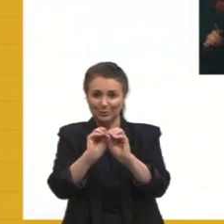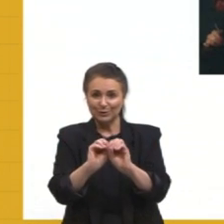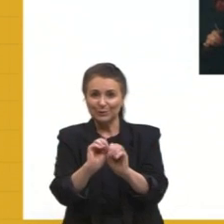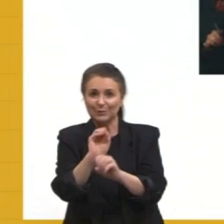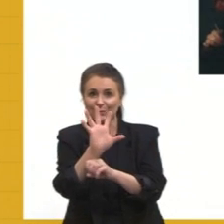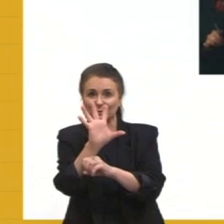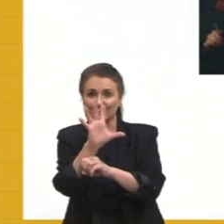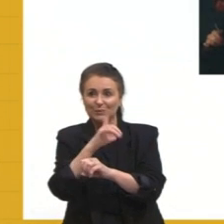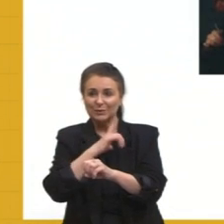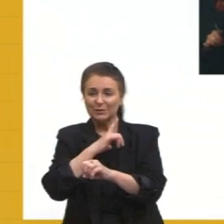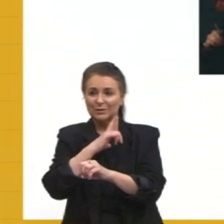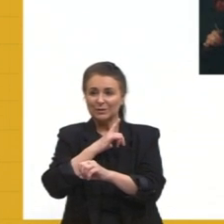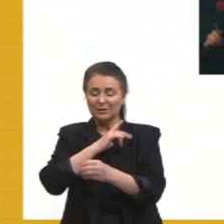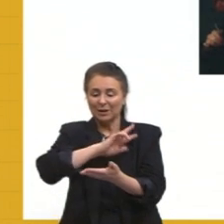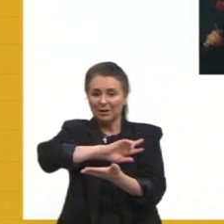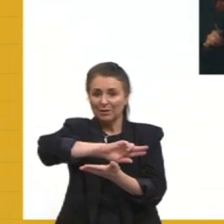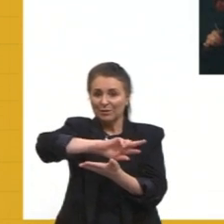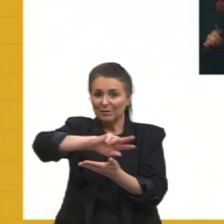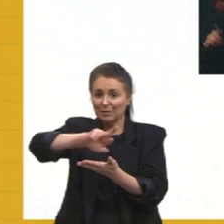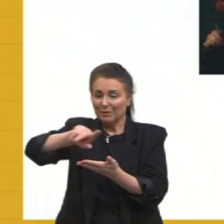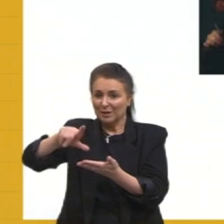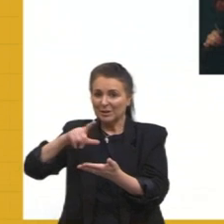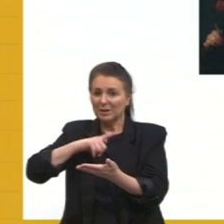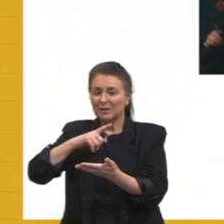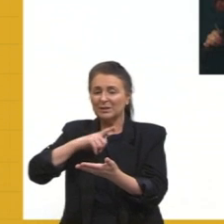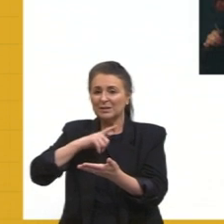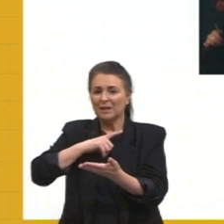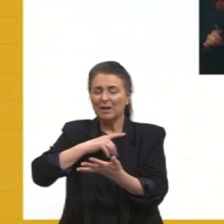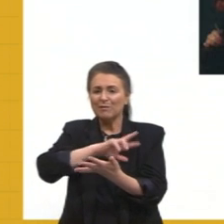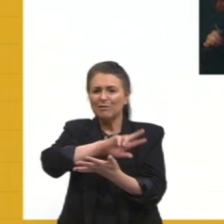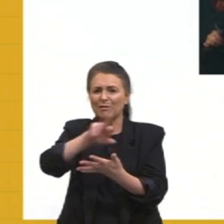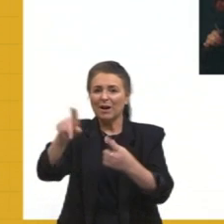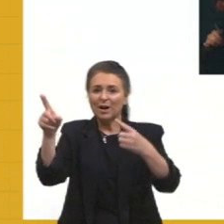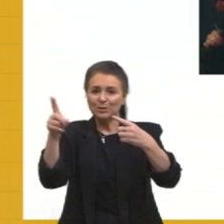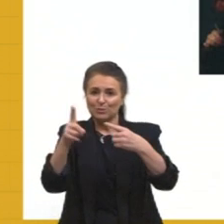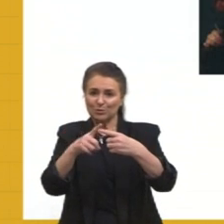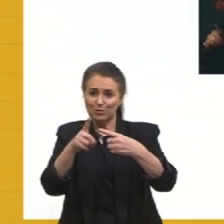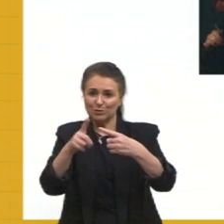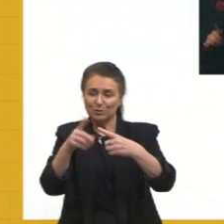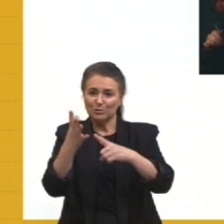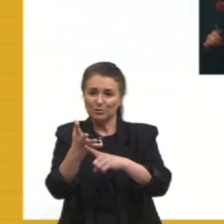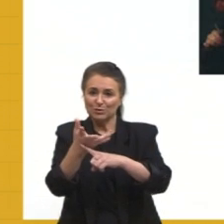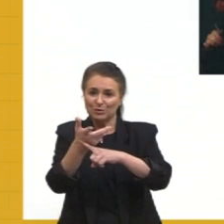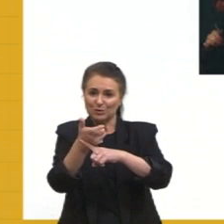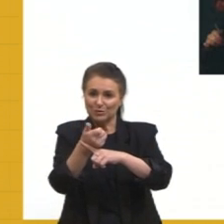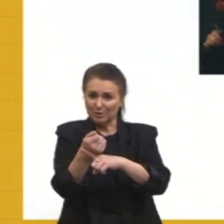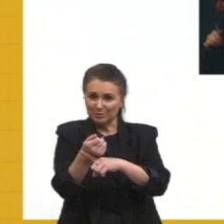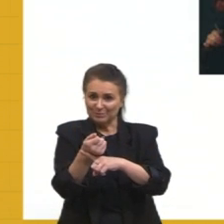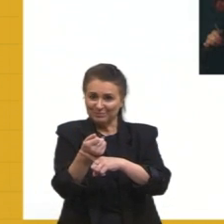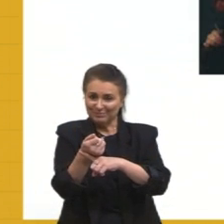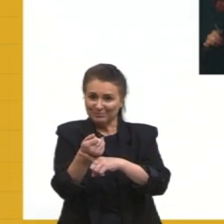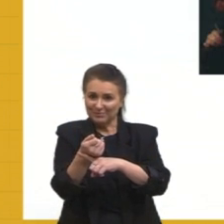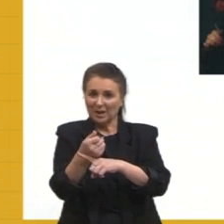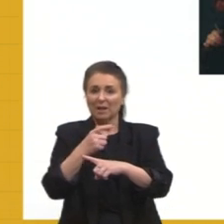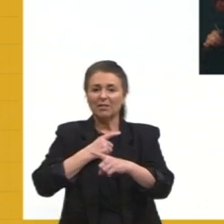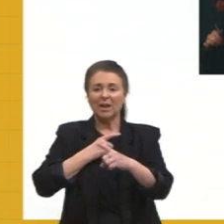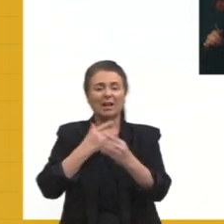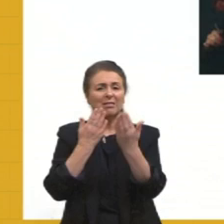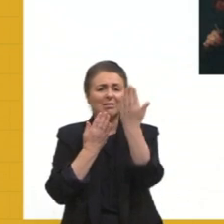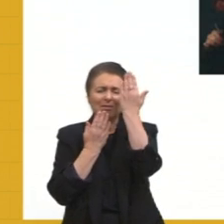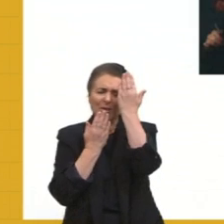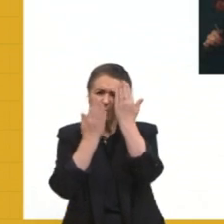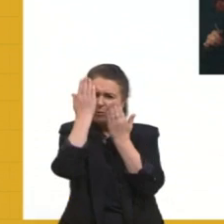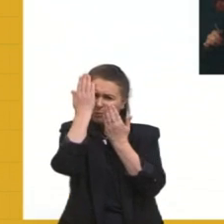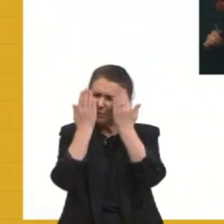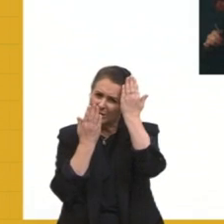nesse slide o surrealismo, o expressionismo, o impressionismo, o cubismo, o